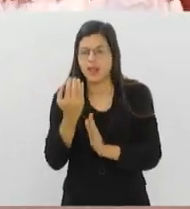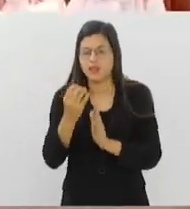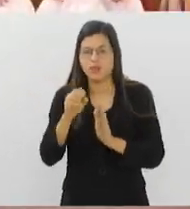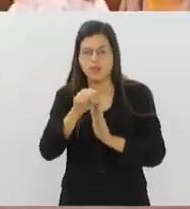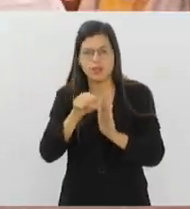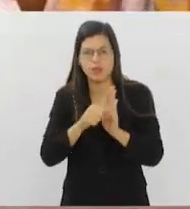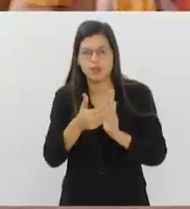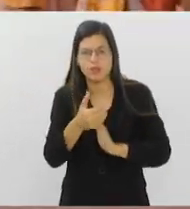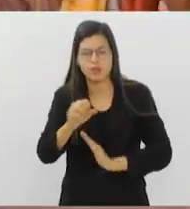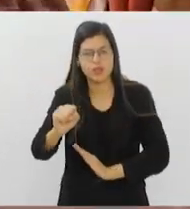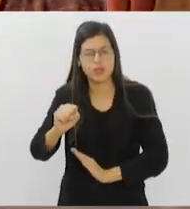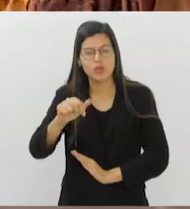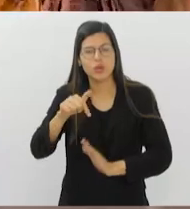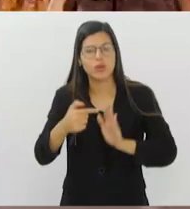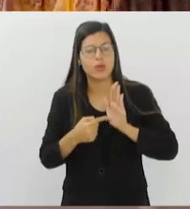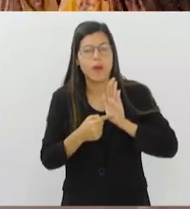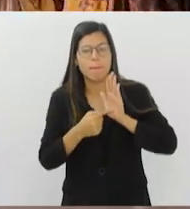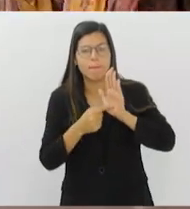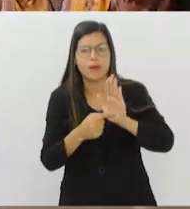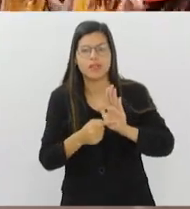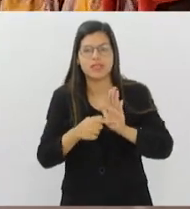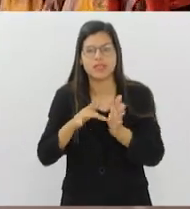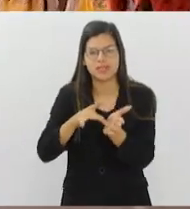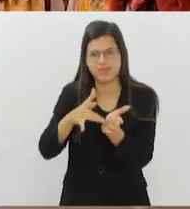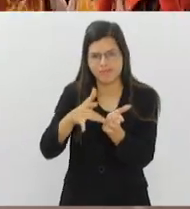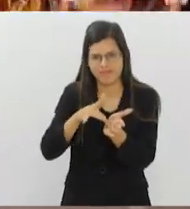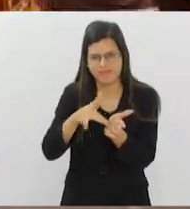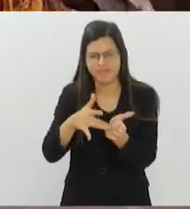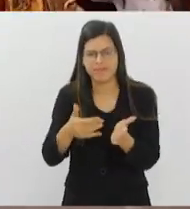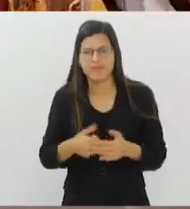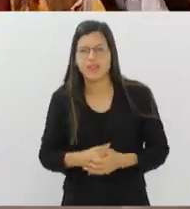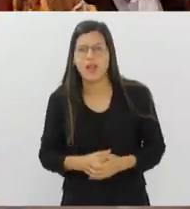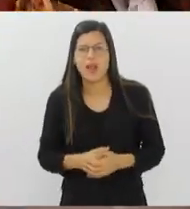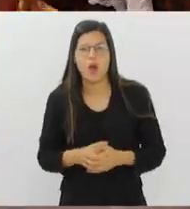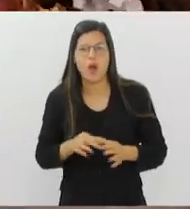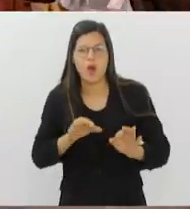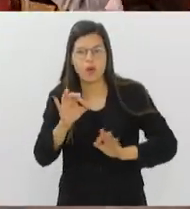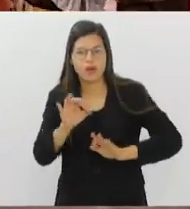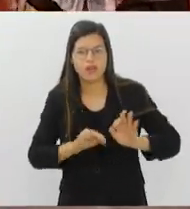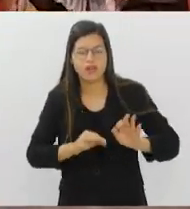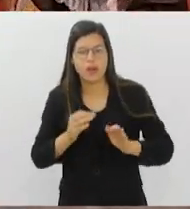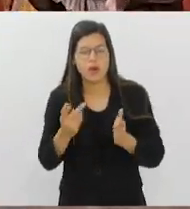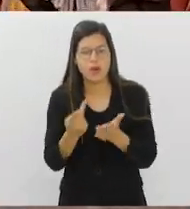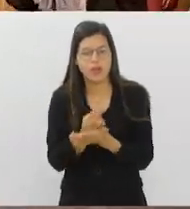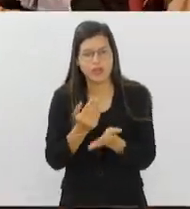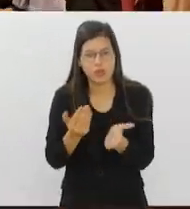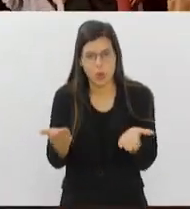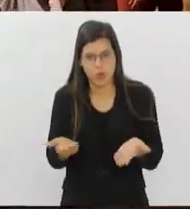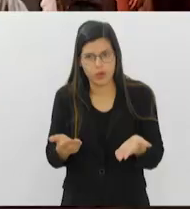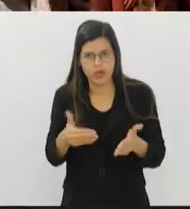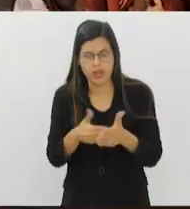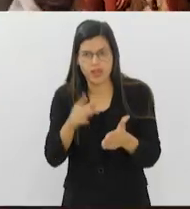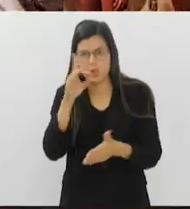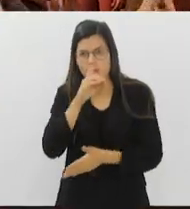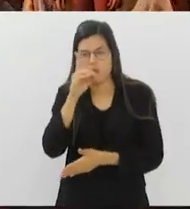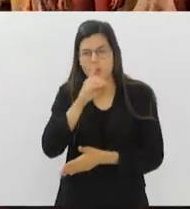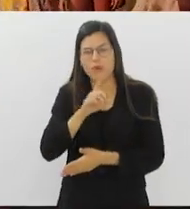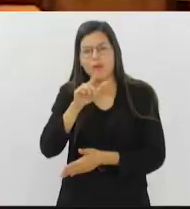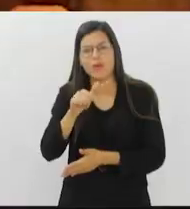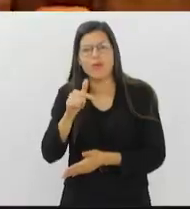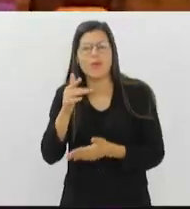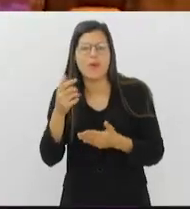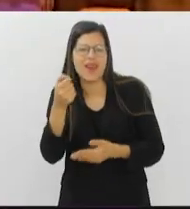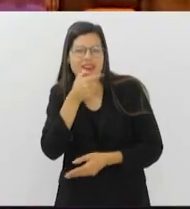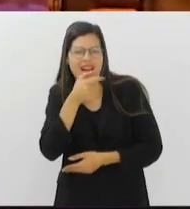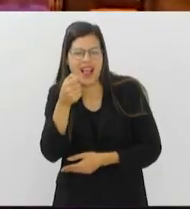Fima au Gardet, apresentado pelo Balé do Teatro. A montagem acontece de hoje a domingo. É um espetáculo leve e engraçado,